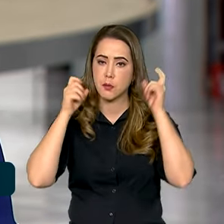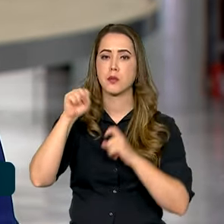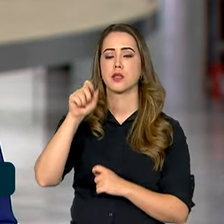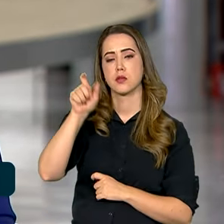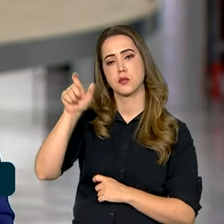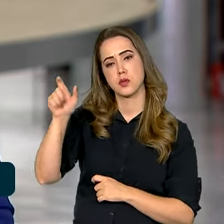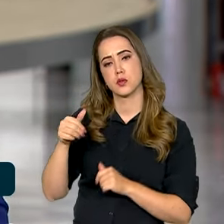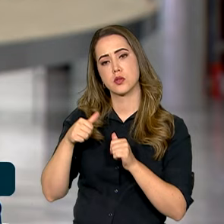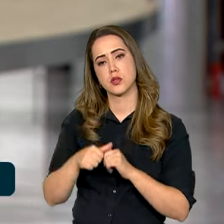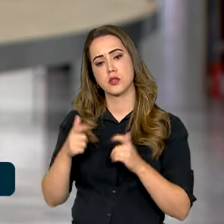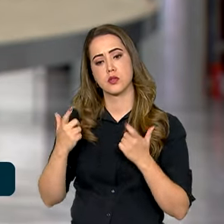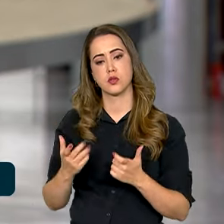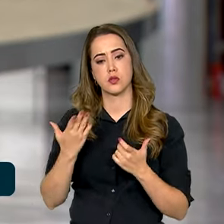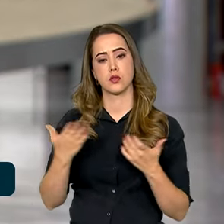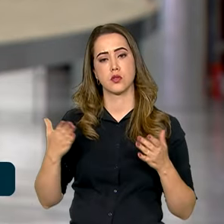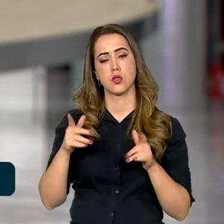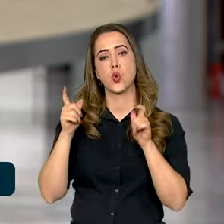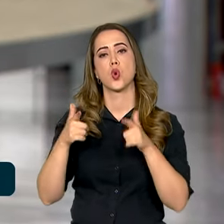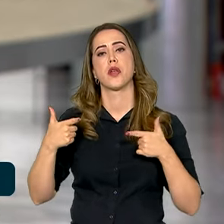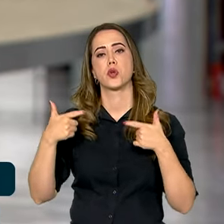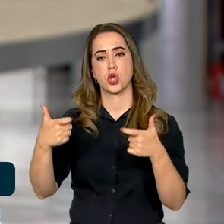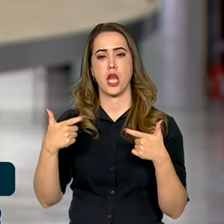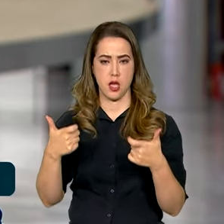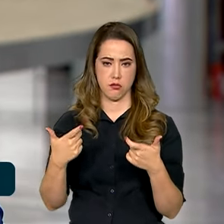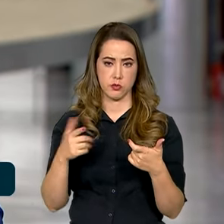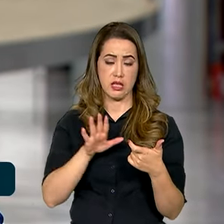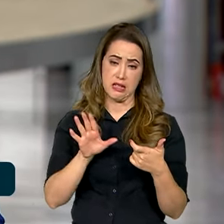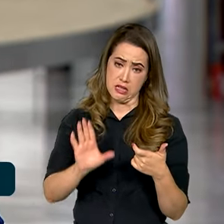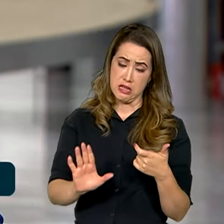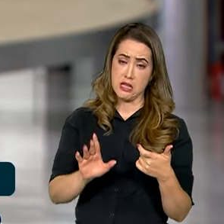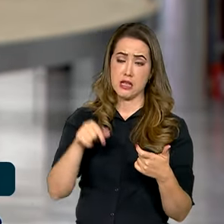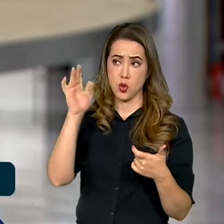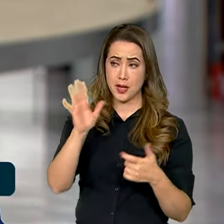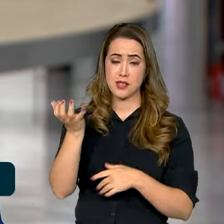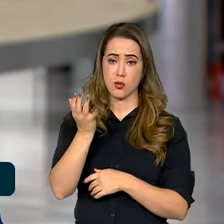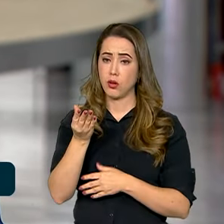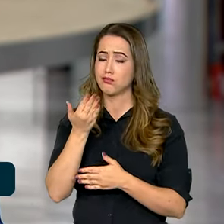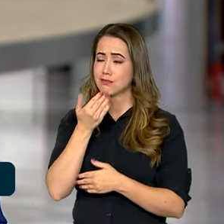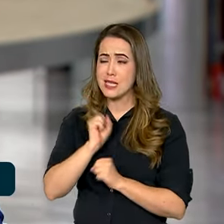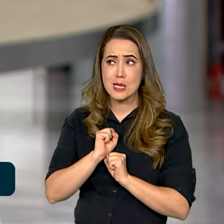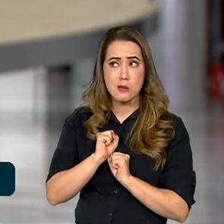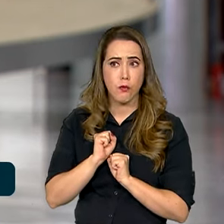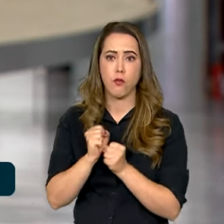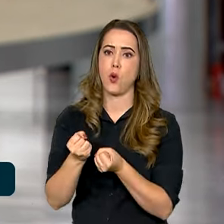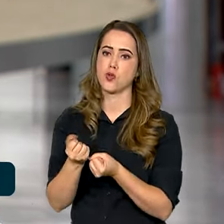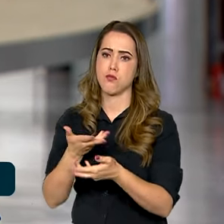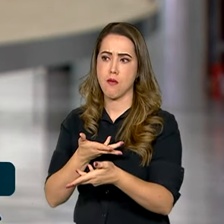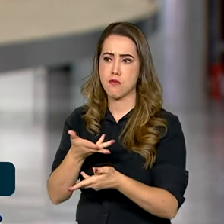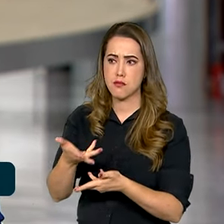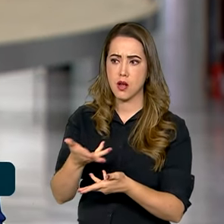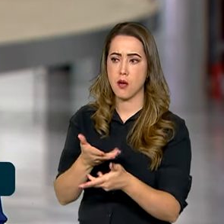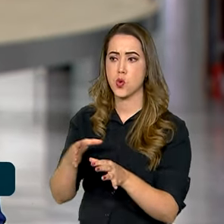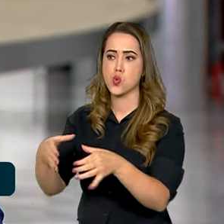cidadãos que estão na zona de conflito e disse que o governo tem feito todos os esforços possíveis para